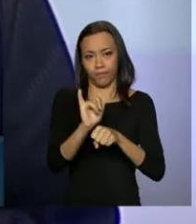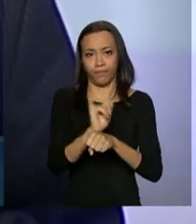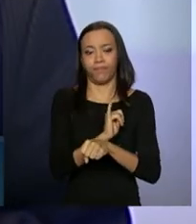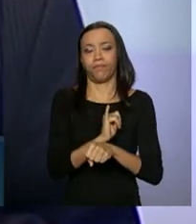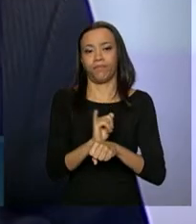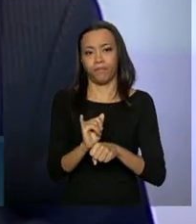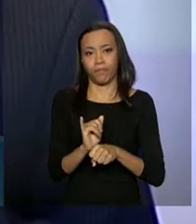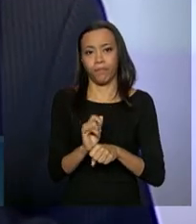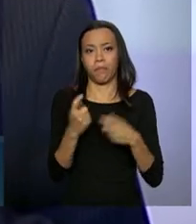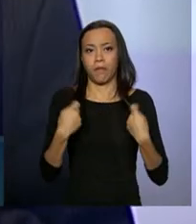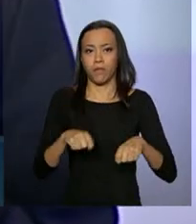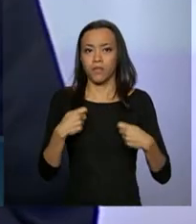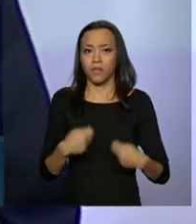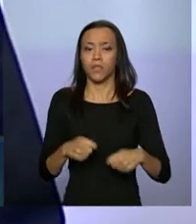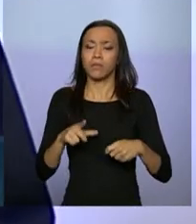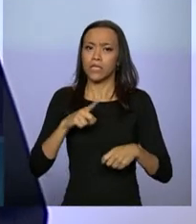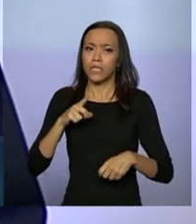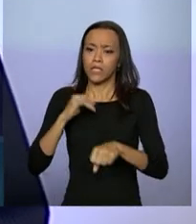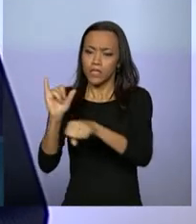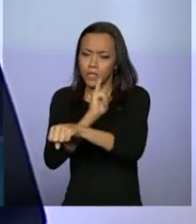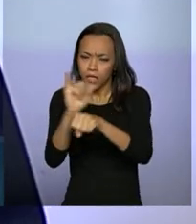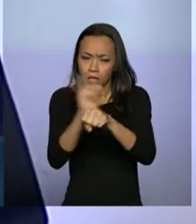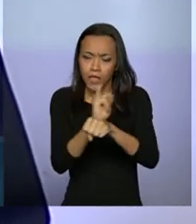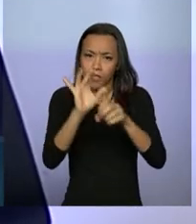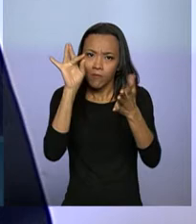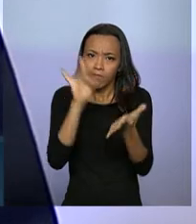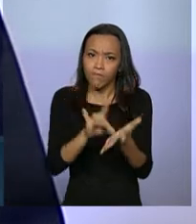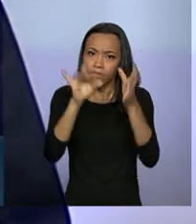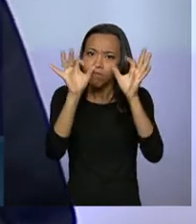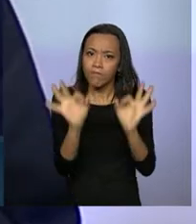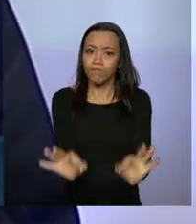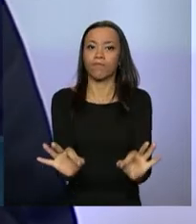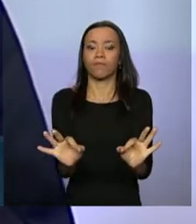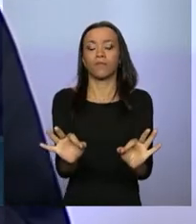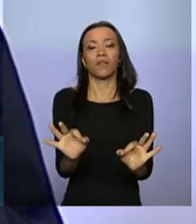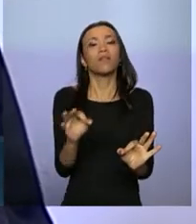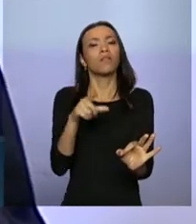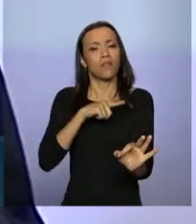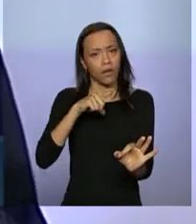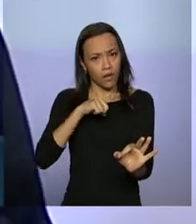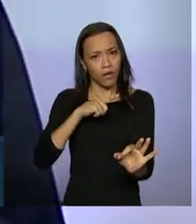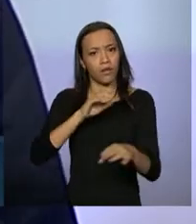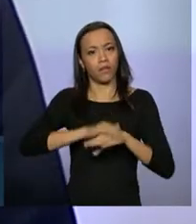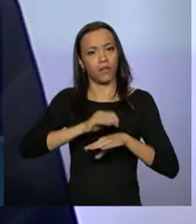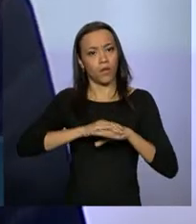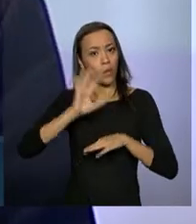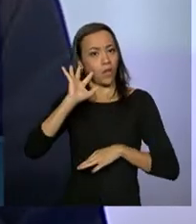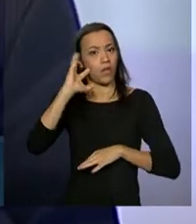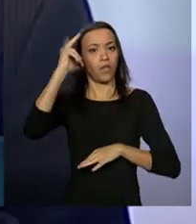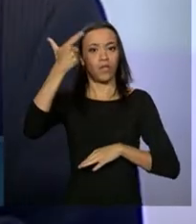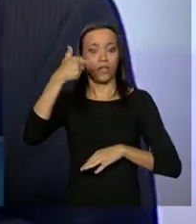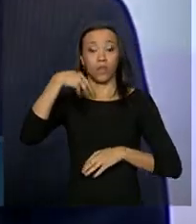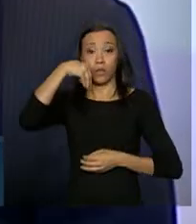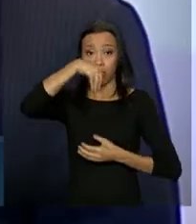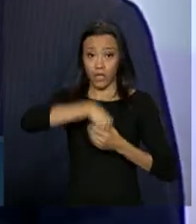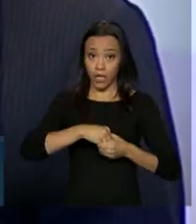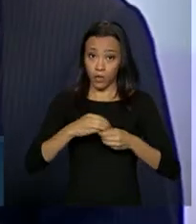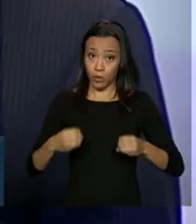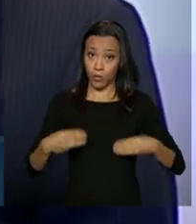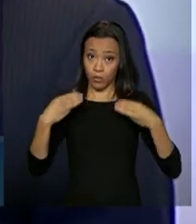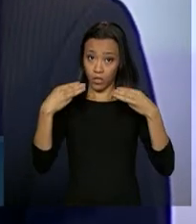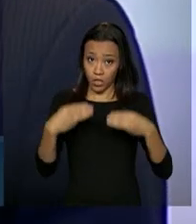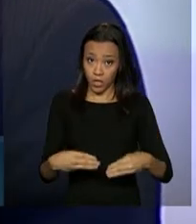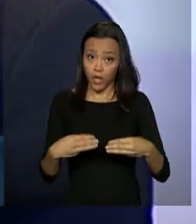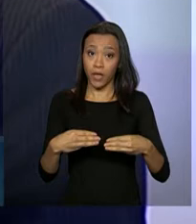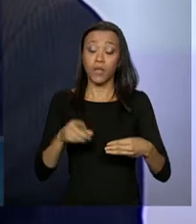nós temos que ter ações concretas e queria dizer aqui que há uma decisão do Ministério do Planejamento junto com o